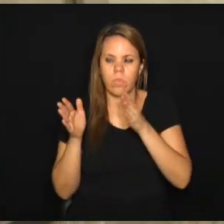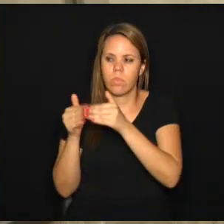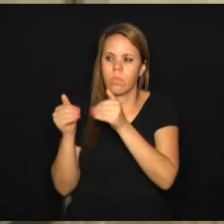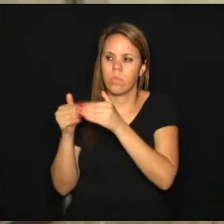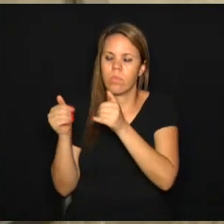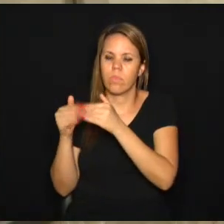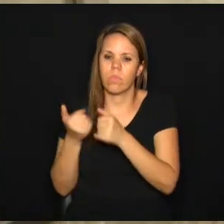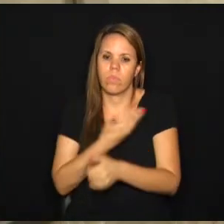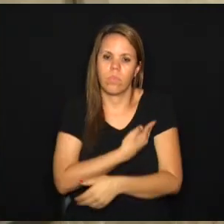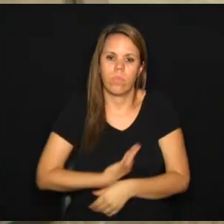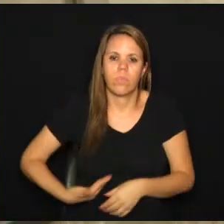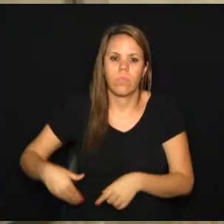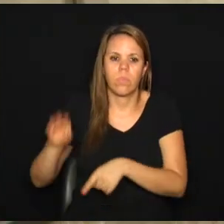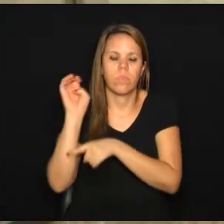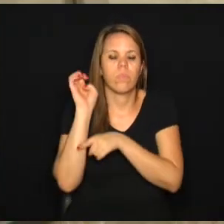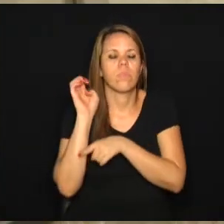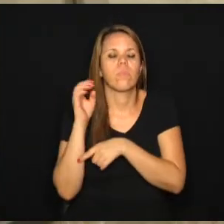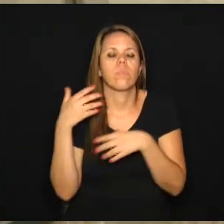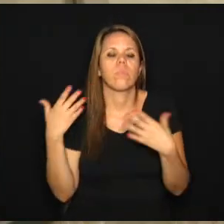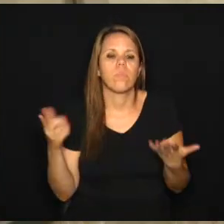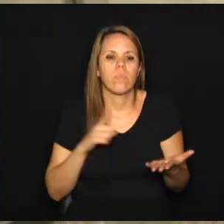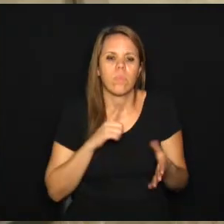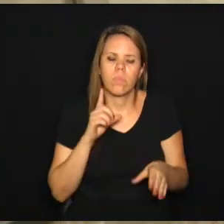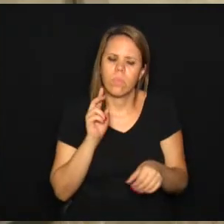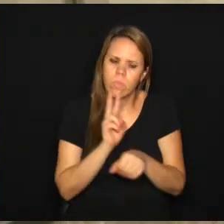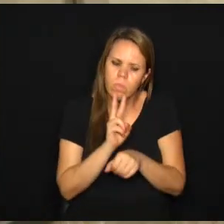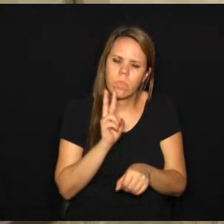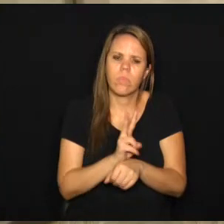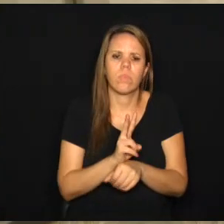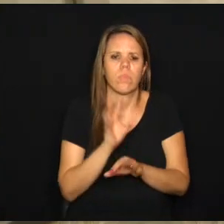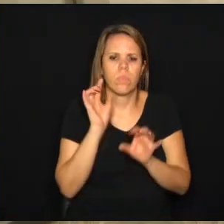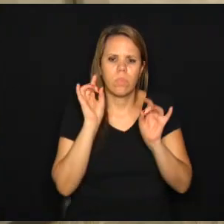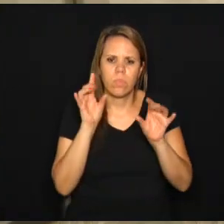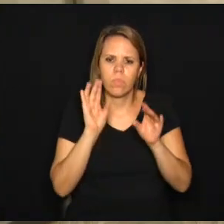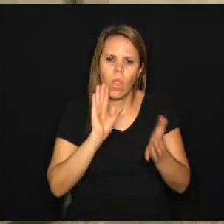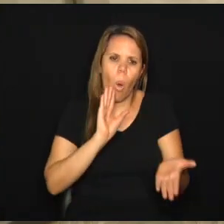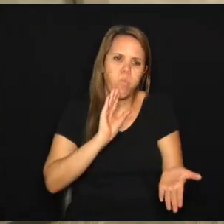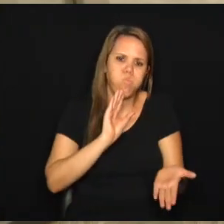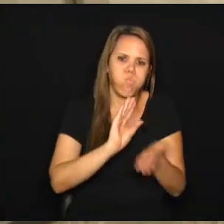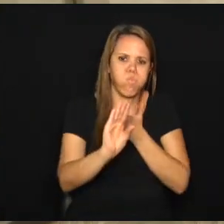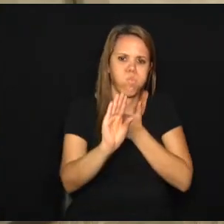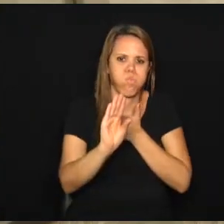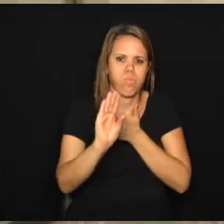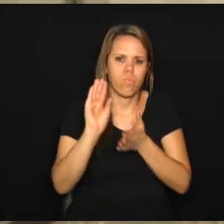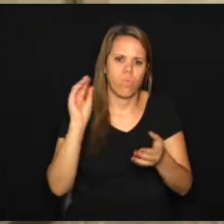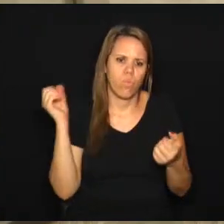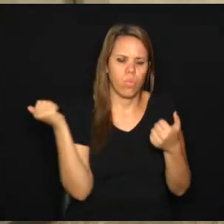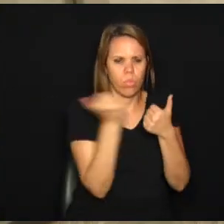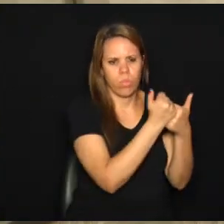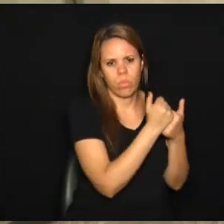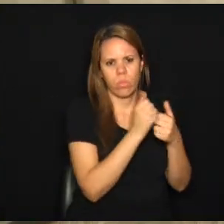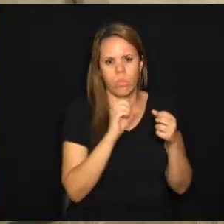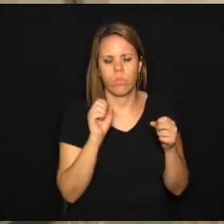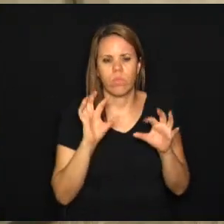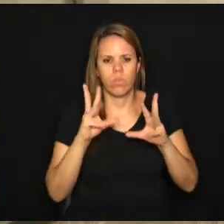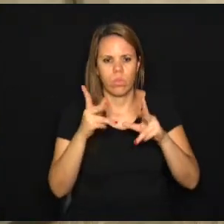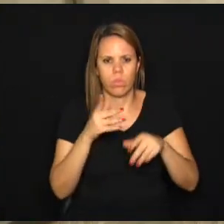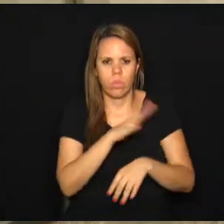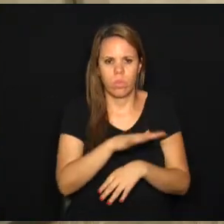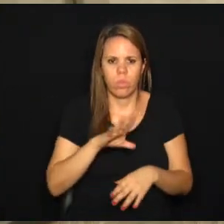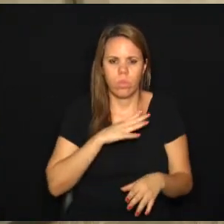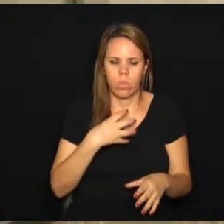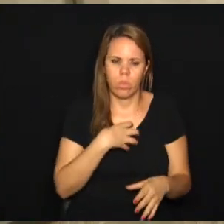governo do estado para que haja um cuidado especial, um investimento, para que todas as crianças se sintam